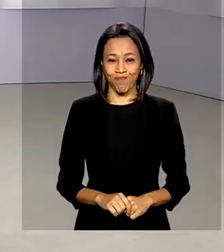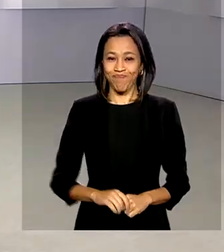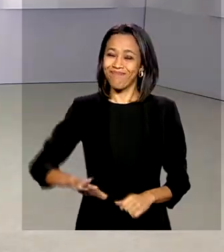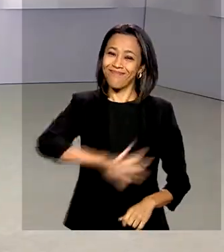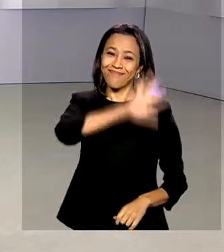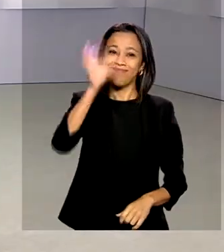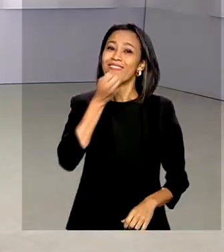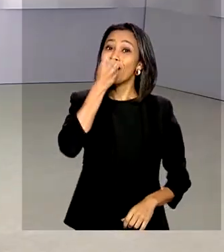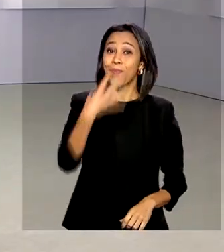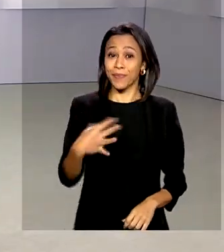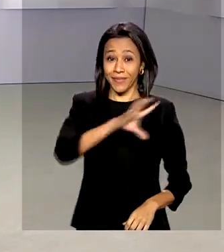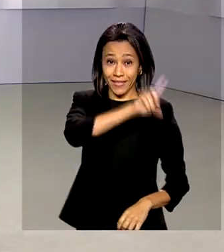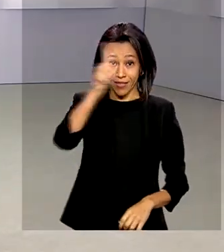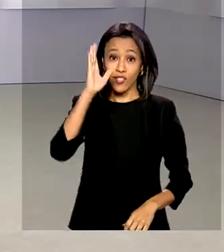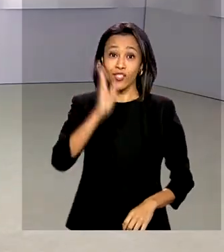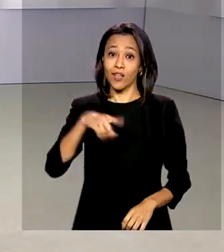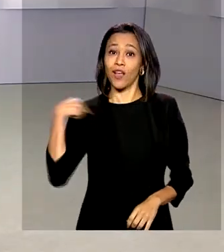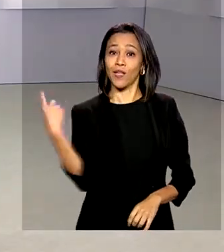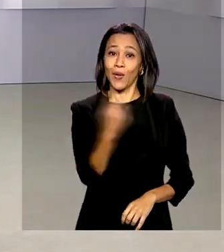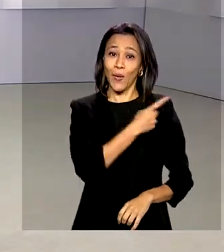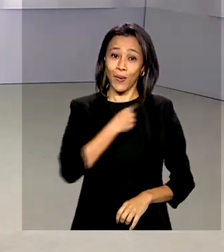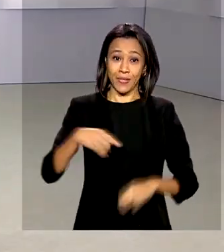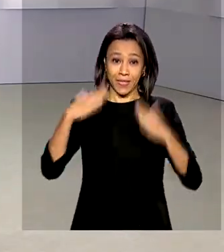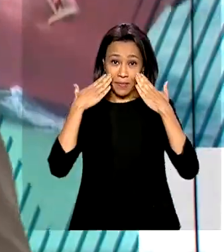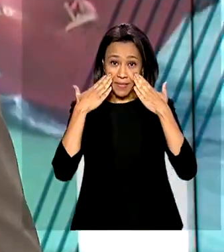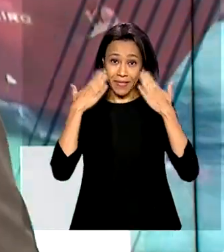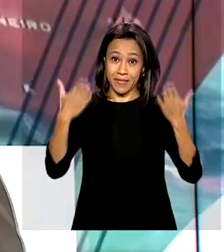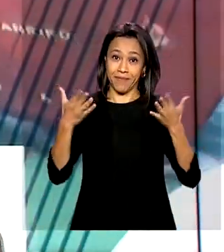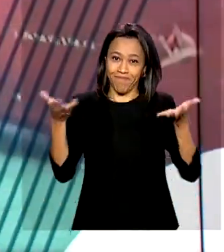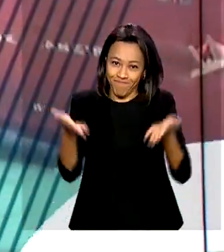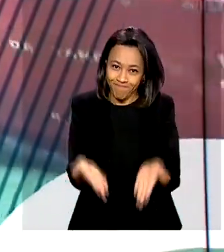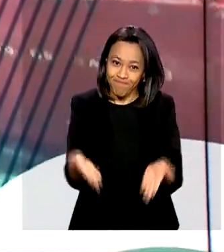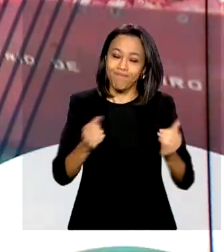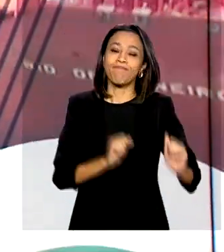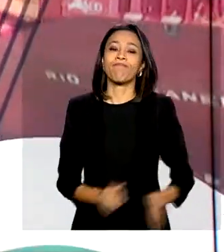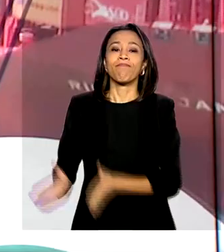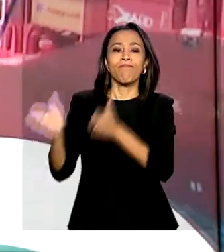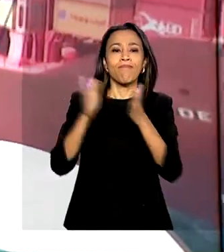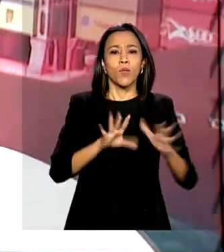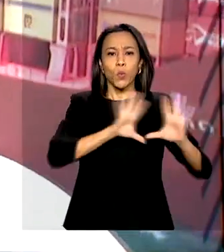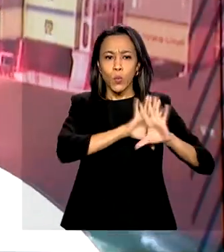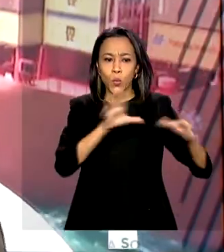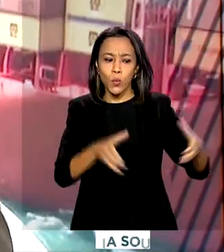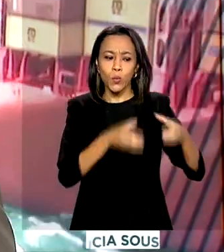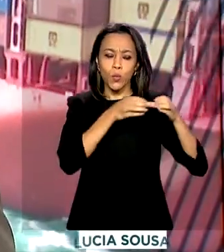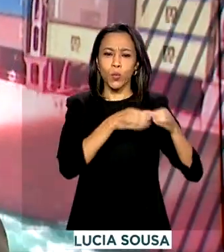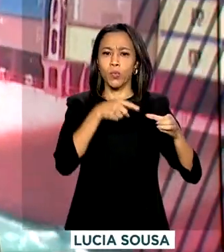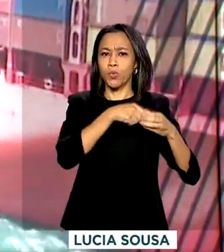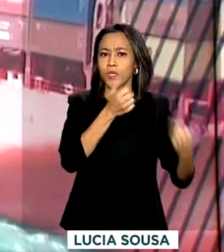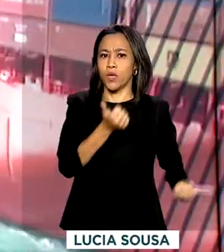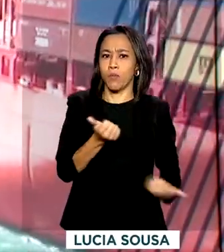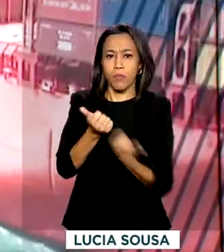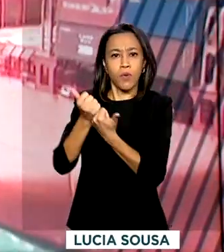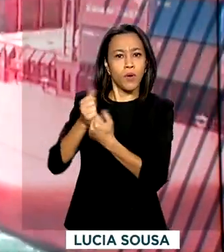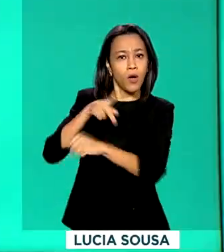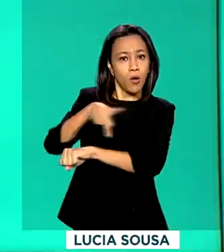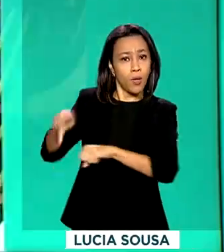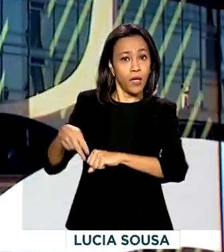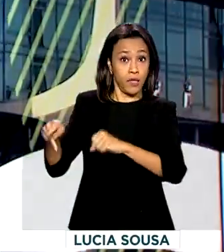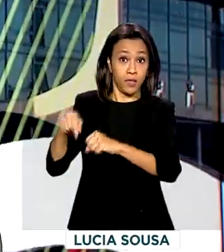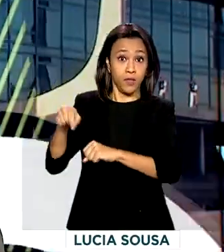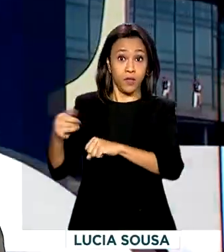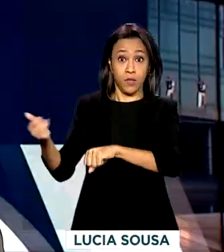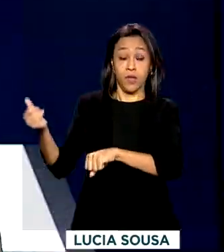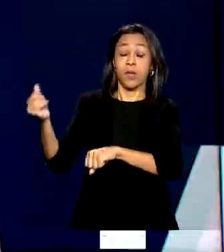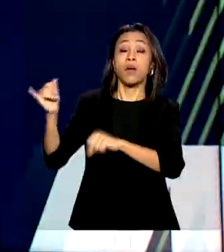Olá, bom dia. Já estamos no ar com o governo agora. A missão brasileira de ajuda humanitária ao Líbano embarca amanhã